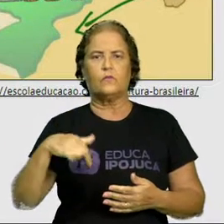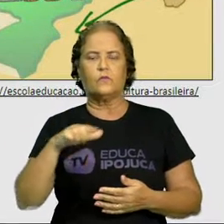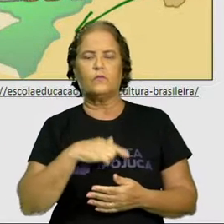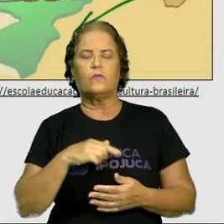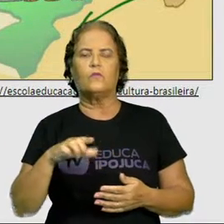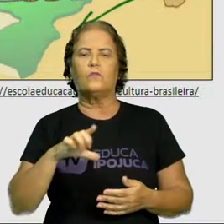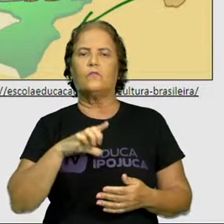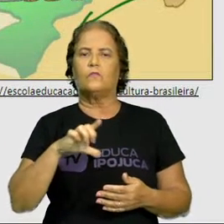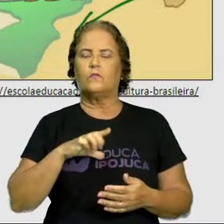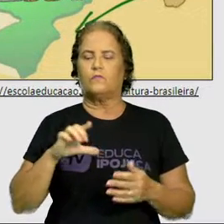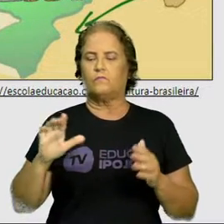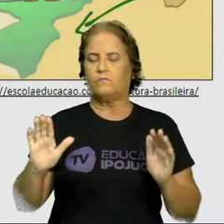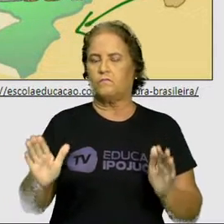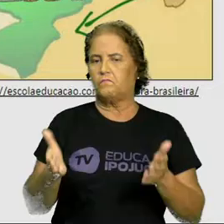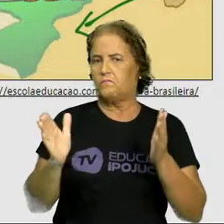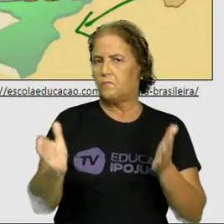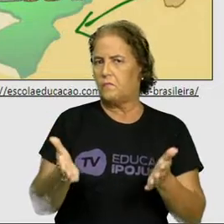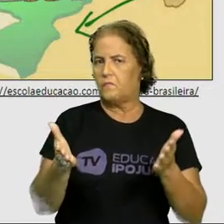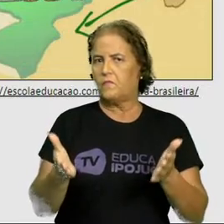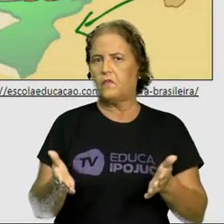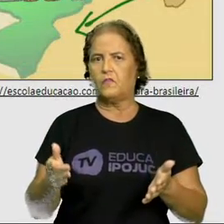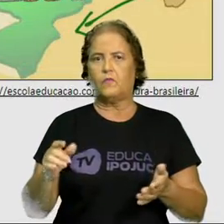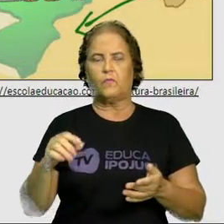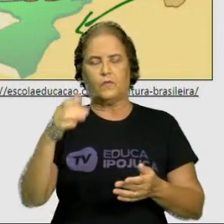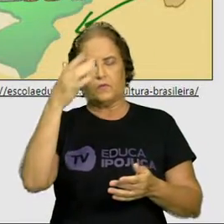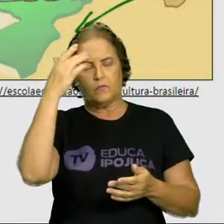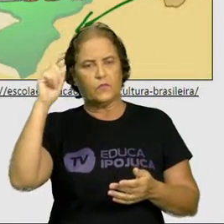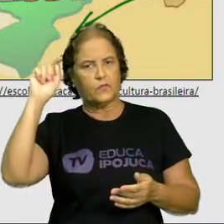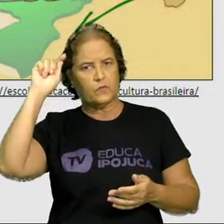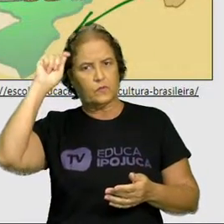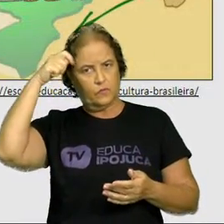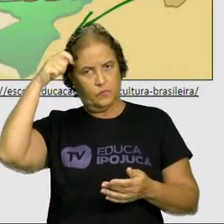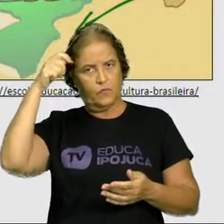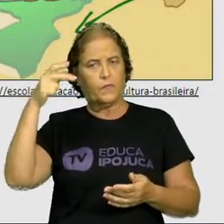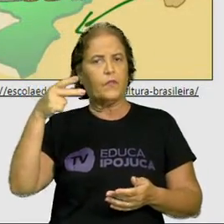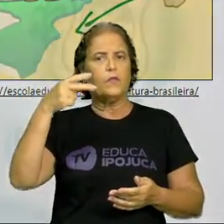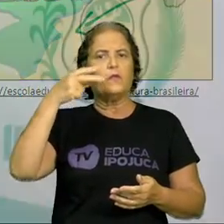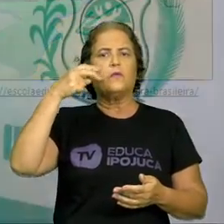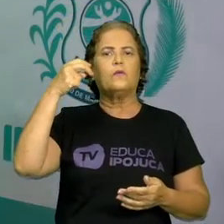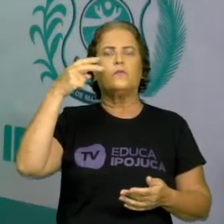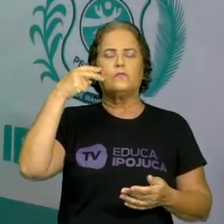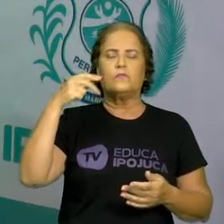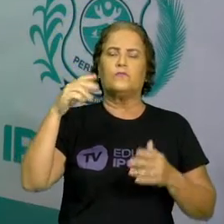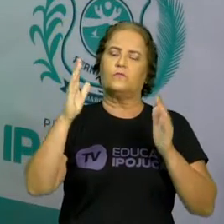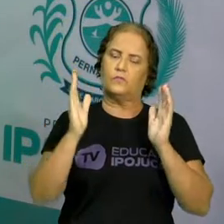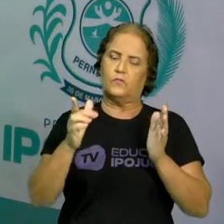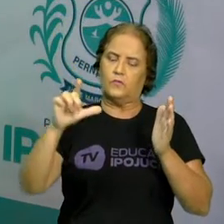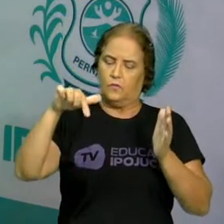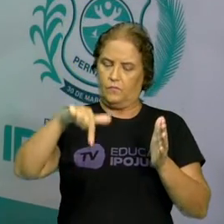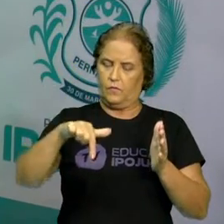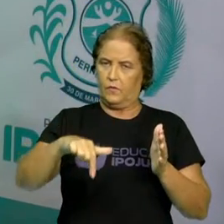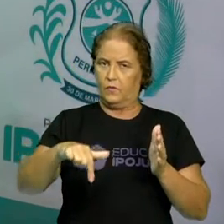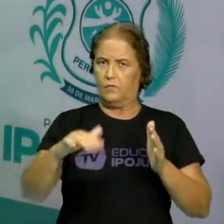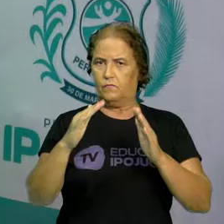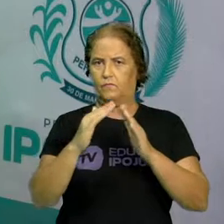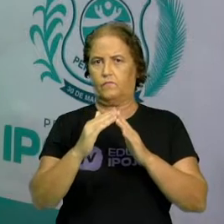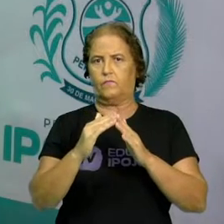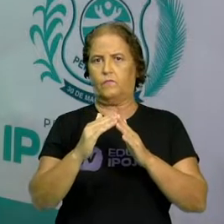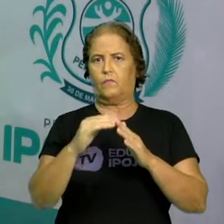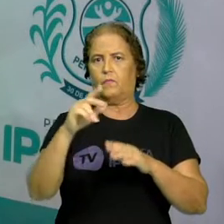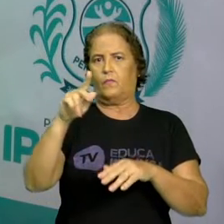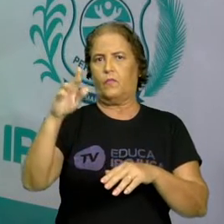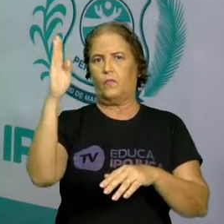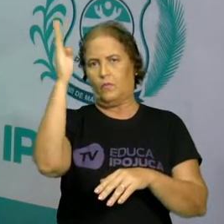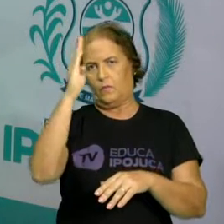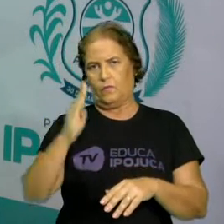africanos, de descendência africana, e os índios que já moravam aqui no Brasil. Por isso, aqui a gente tem a